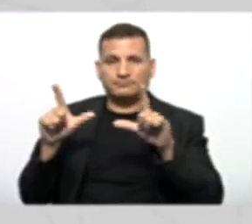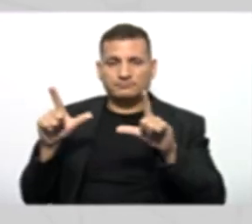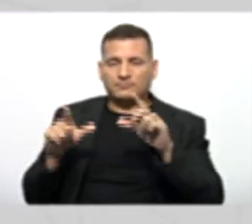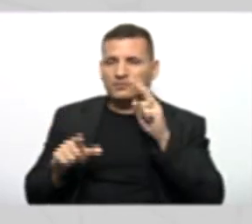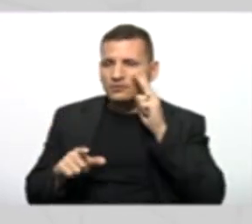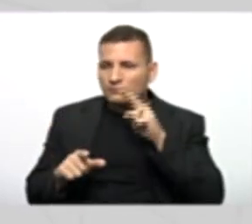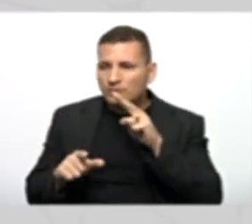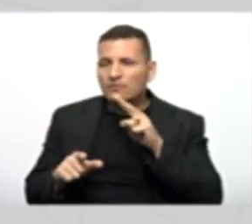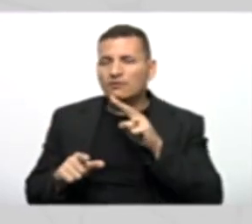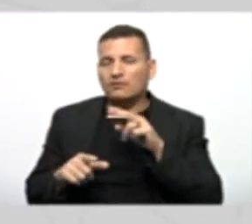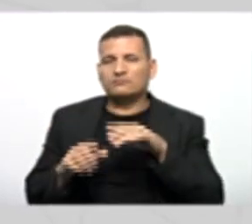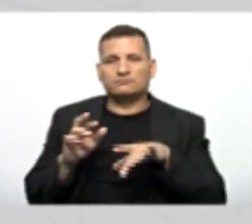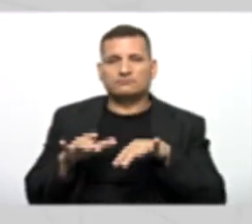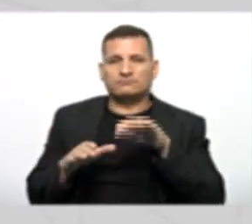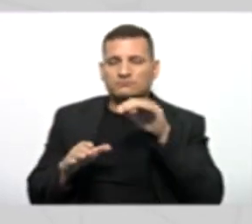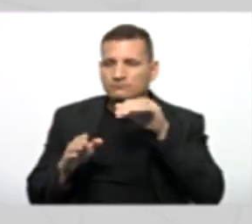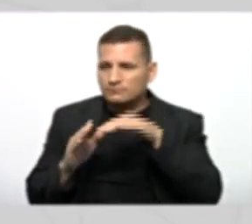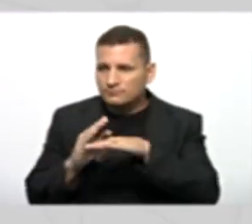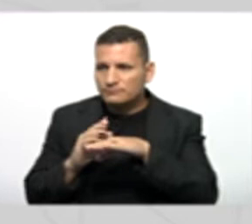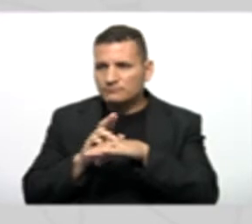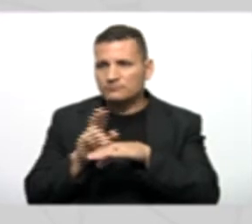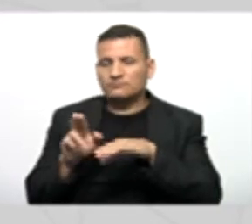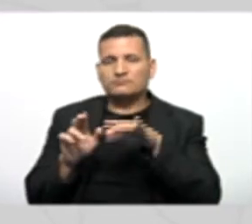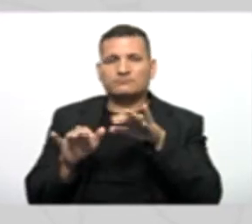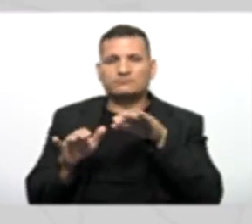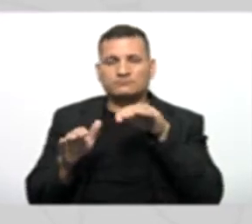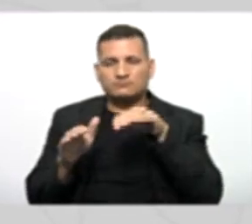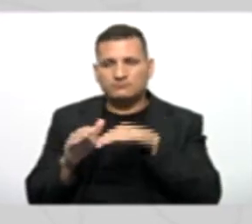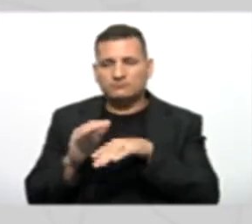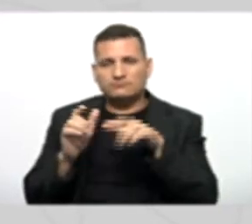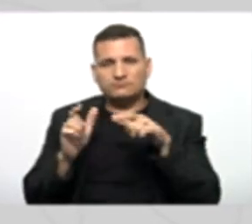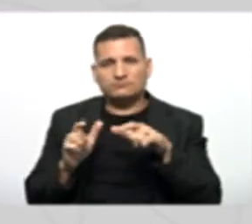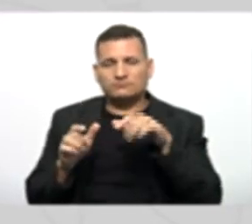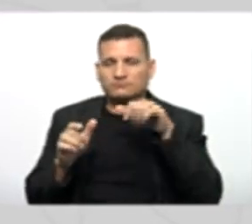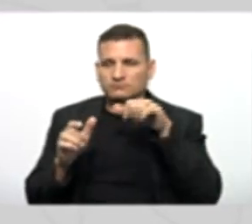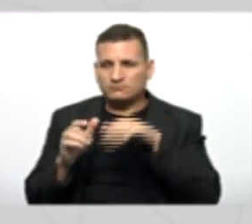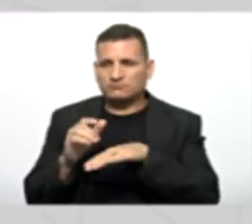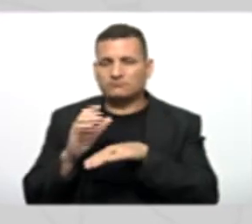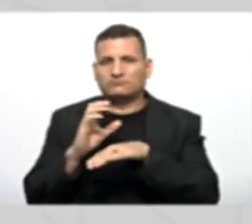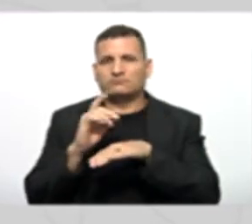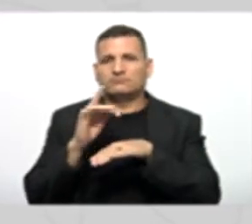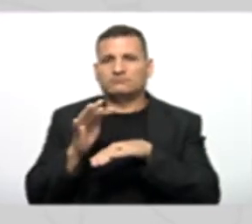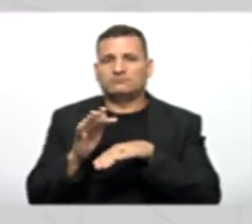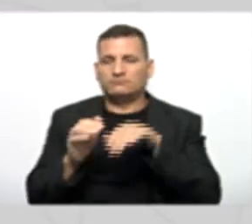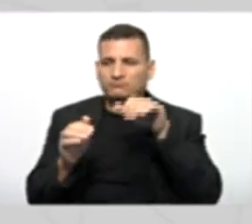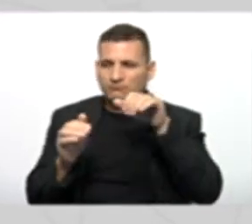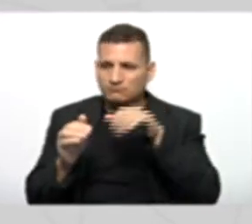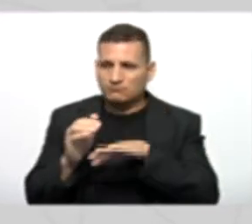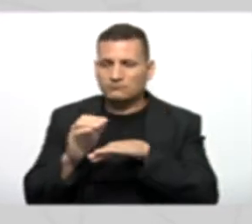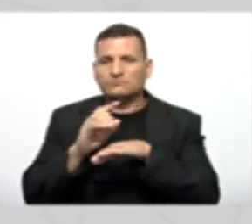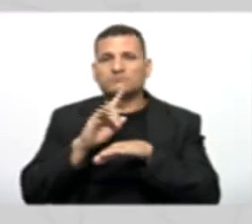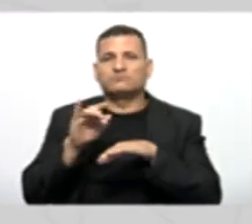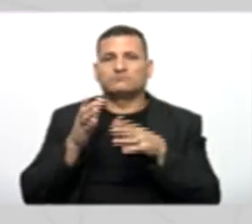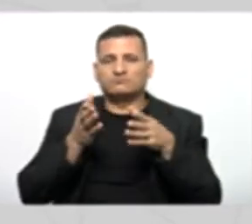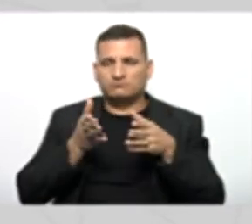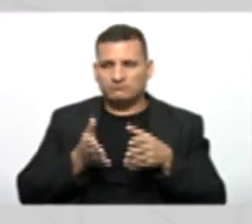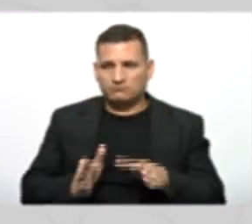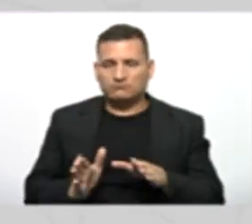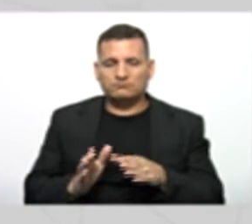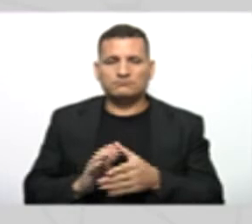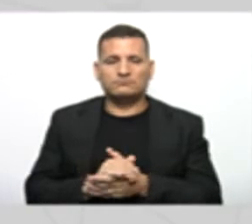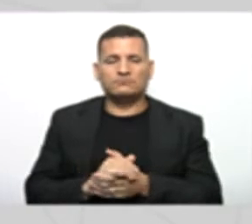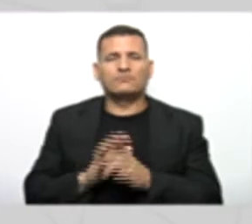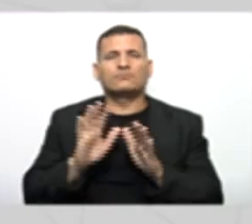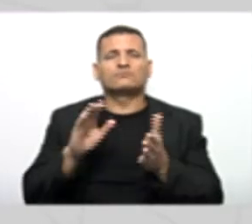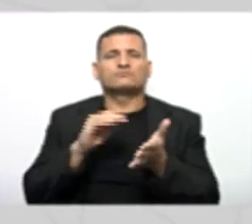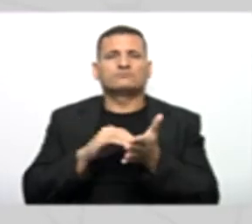o nome dele Digitar o endereço Telefone RG CPF E a data De nascimento Só Que